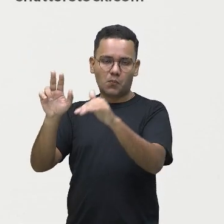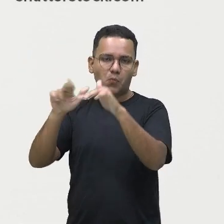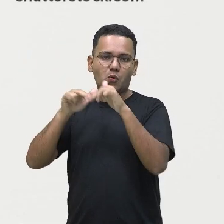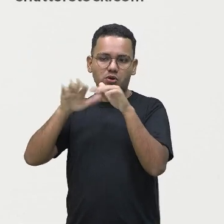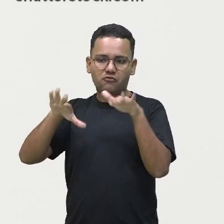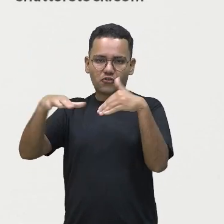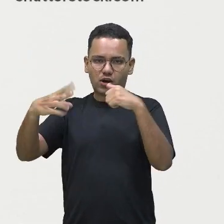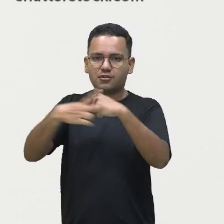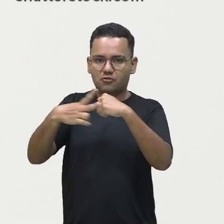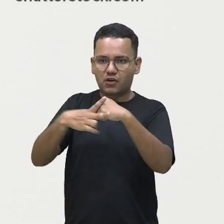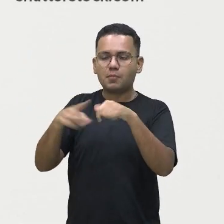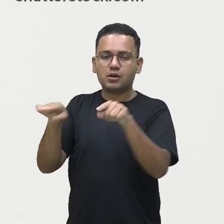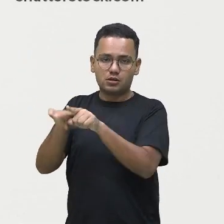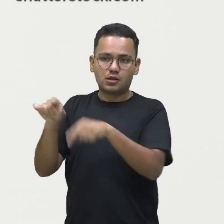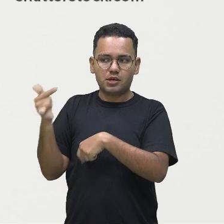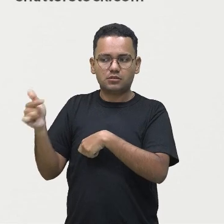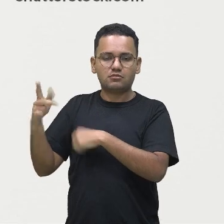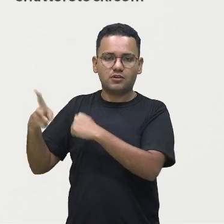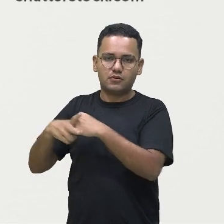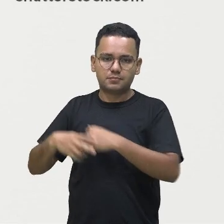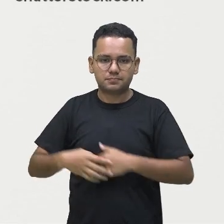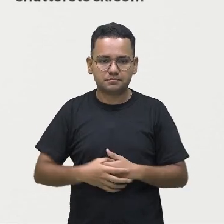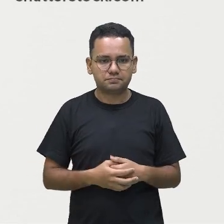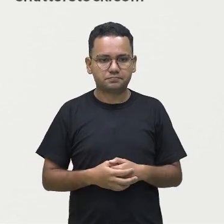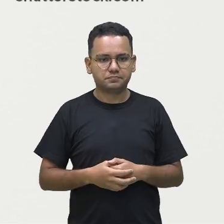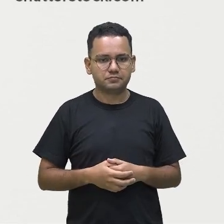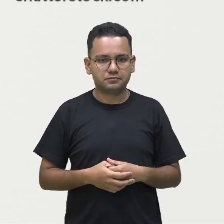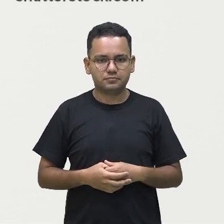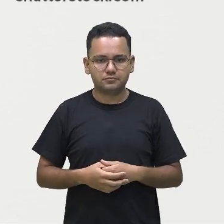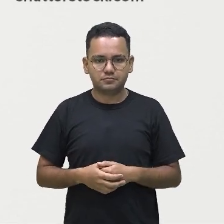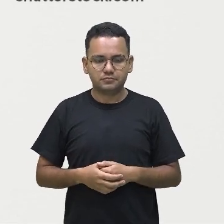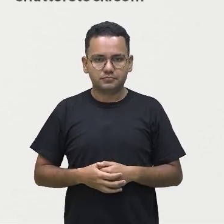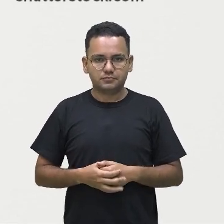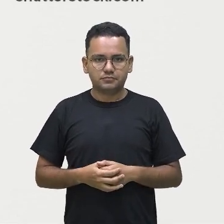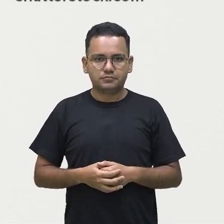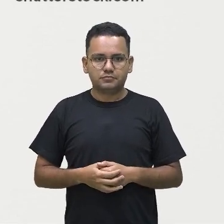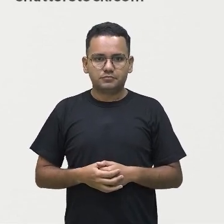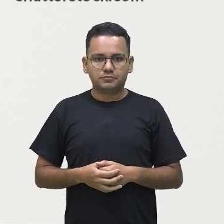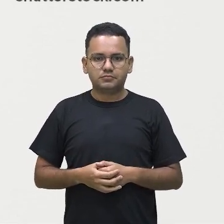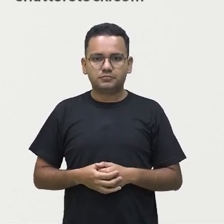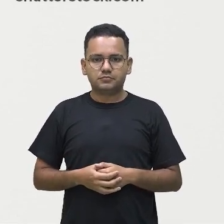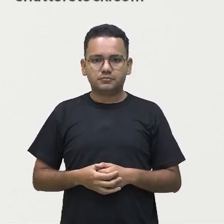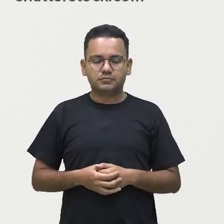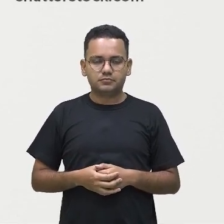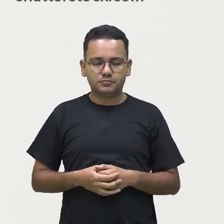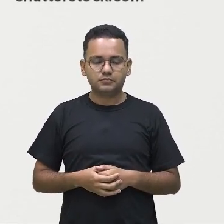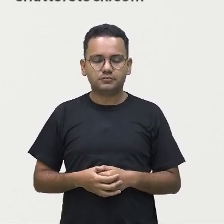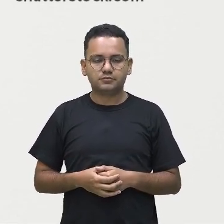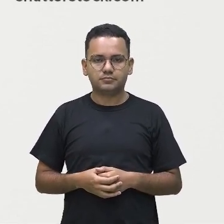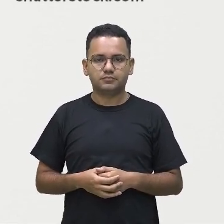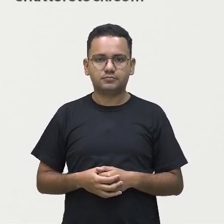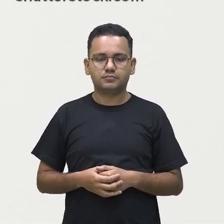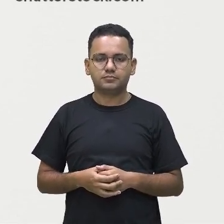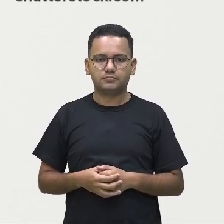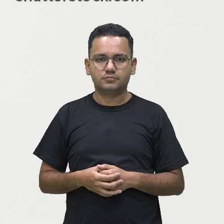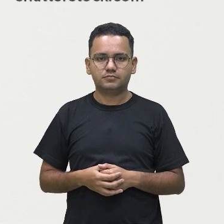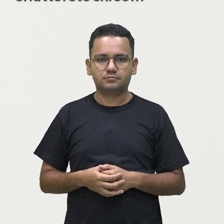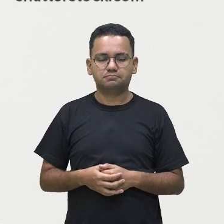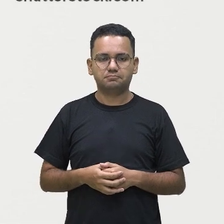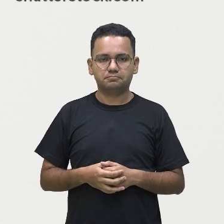E temos também os tipos de infográficos, os específicos, é os